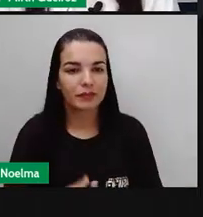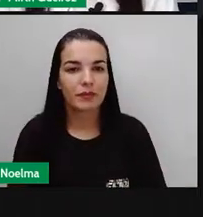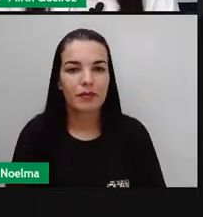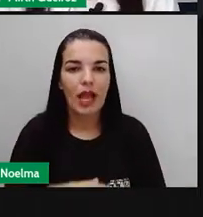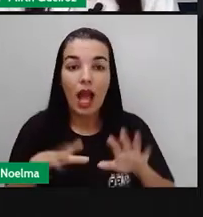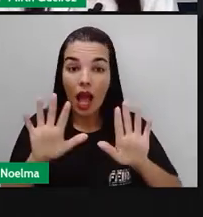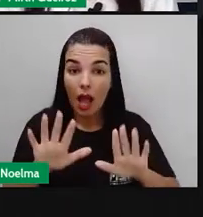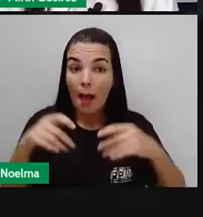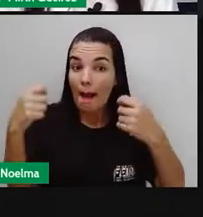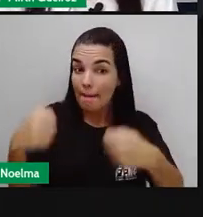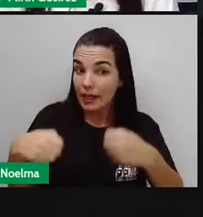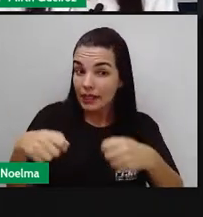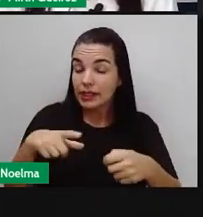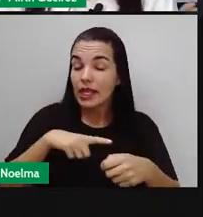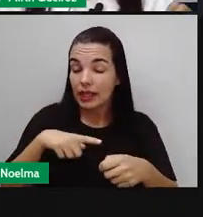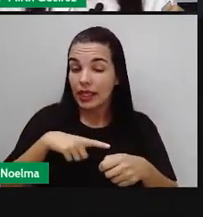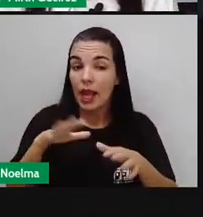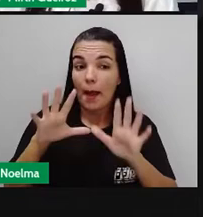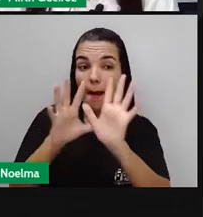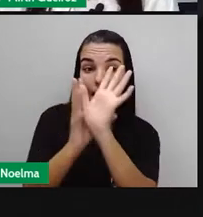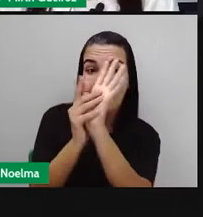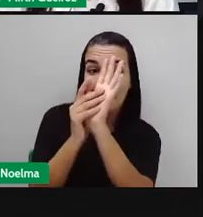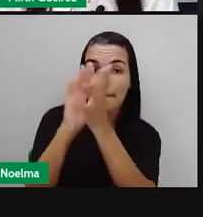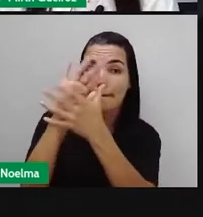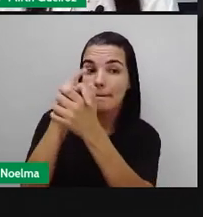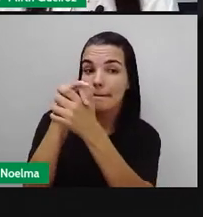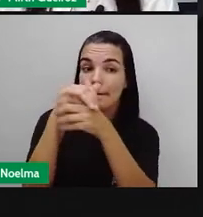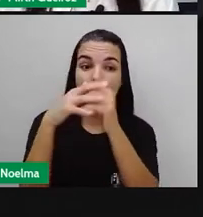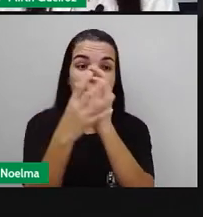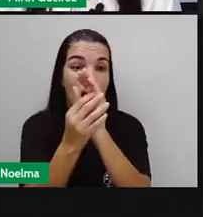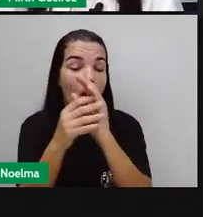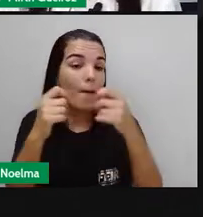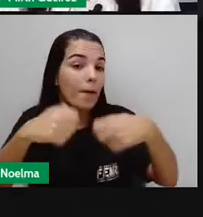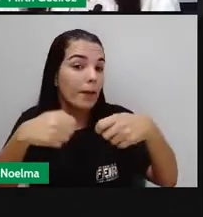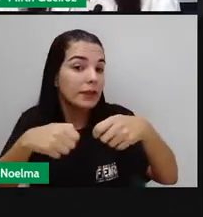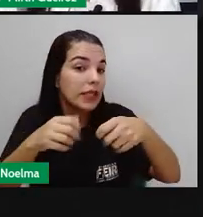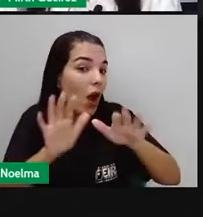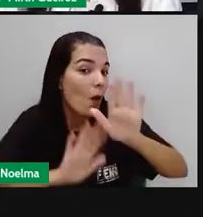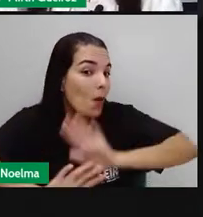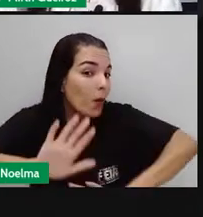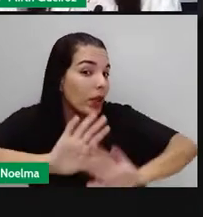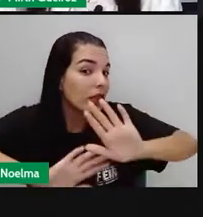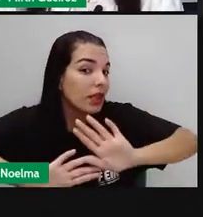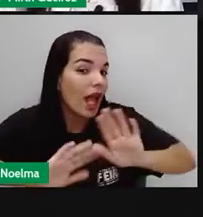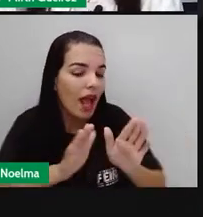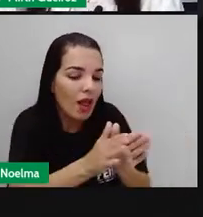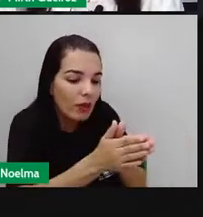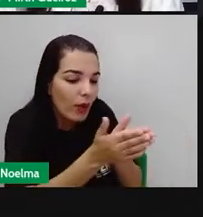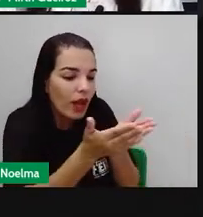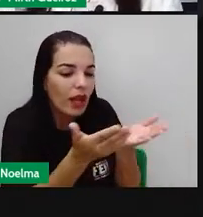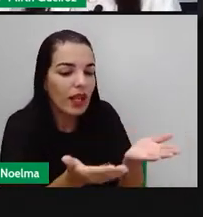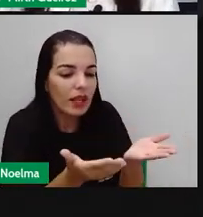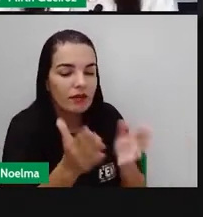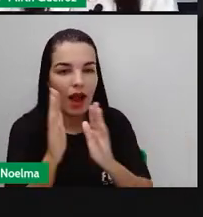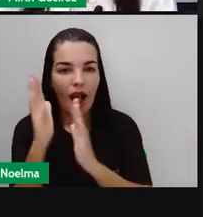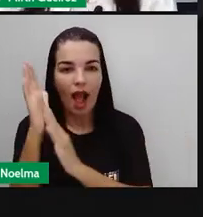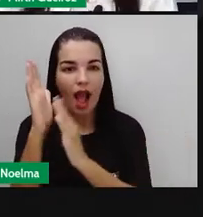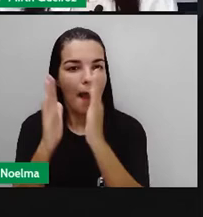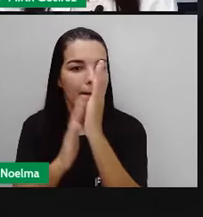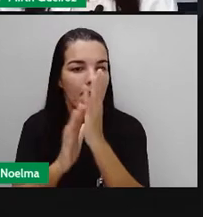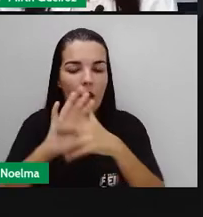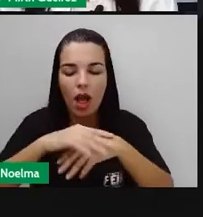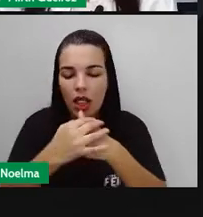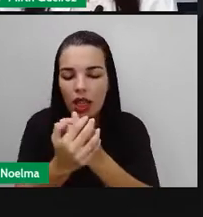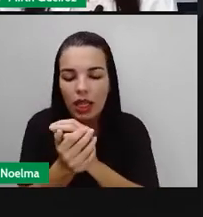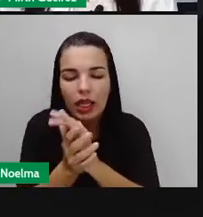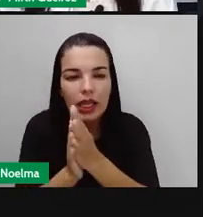É preciso também das nossas mãos para cuidar dos livros, né? Tem que estar aí com as mãozinhas limpas ao pegar